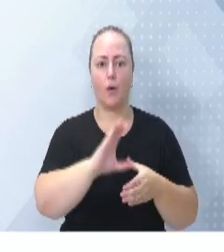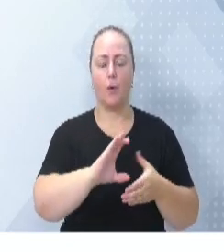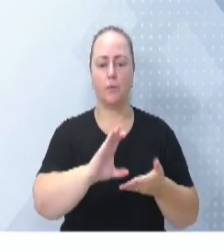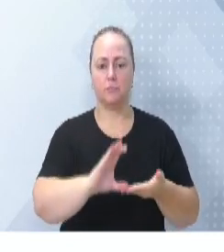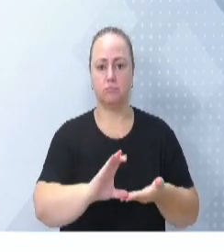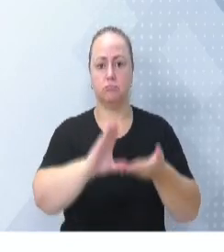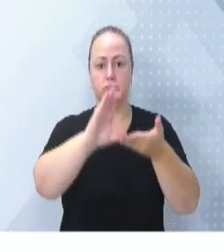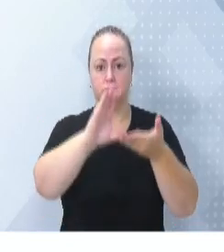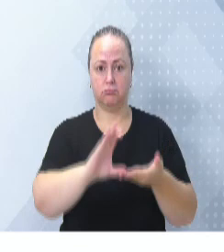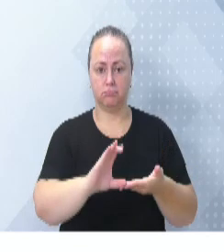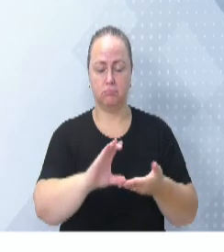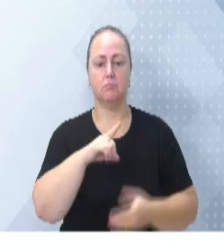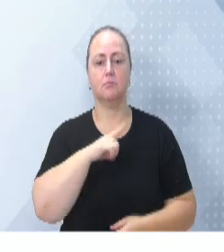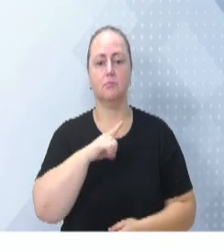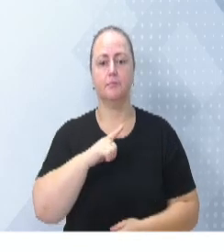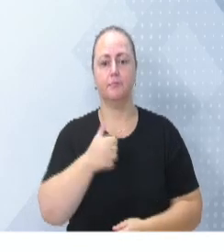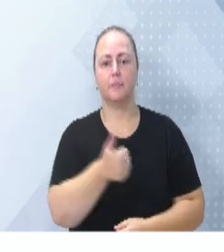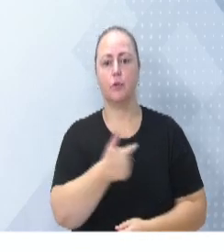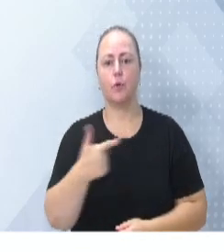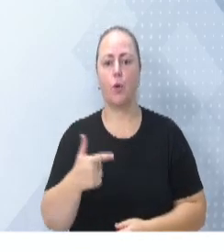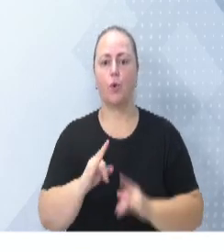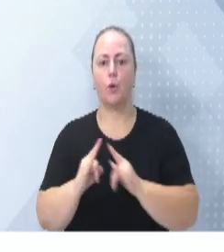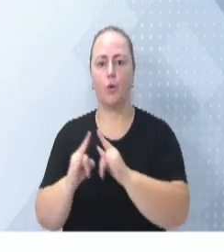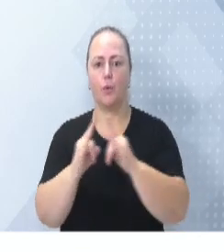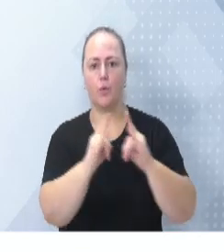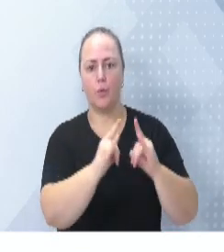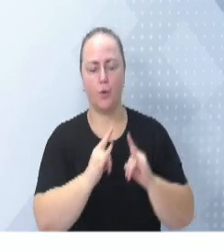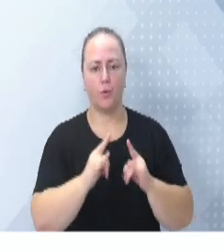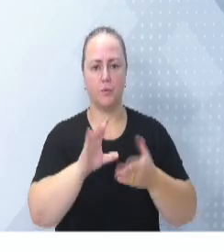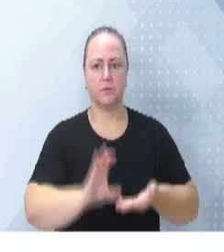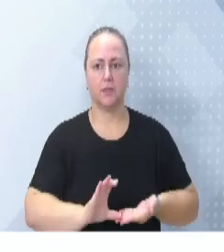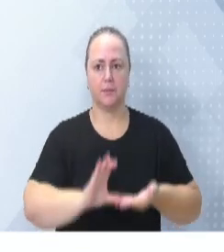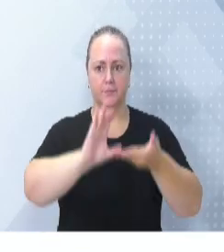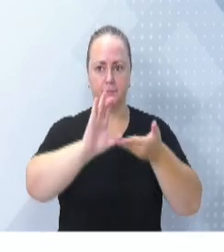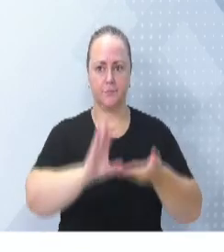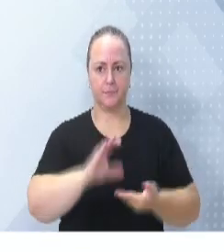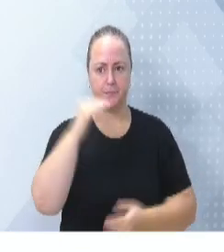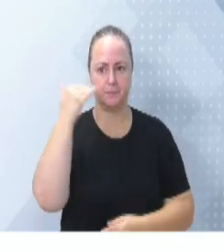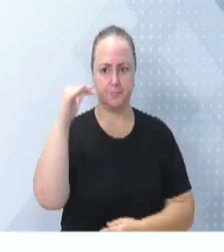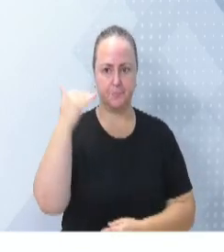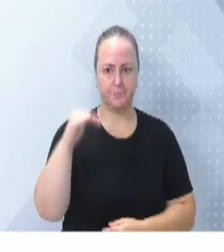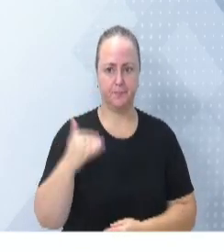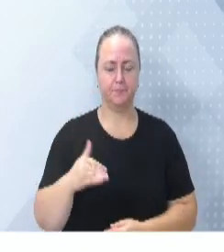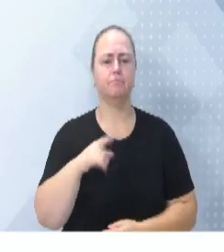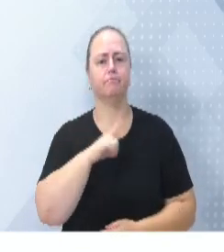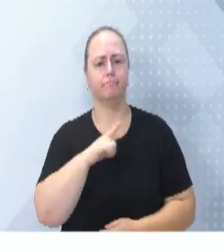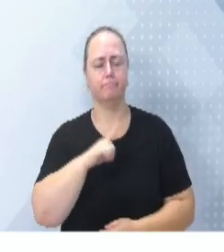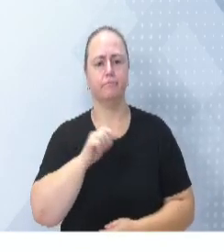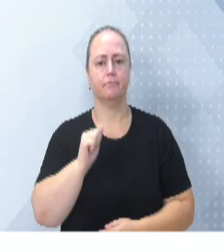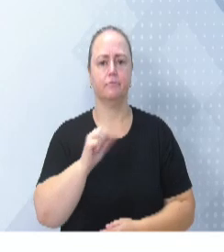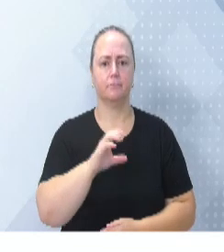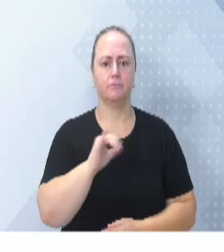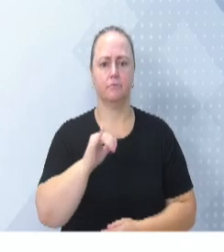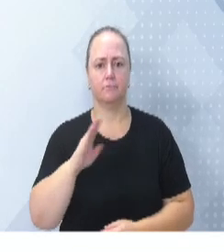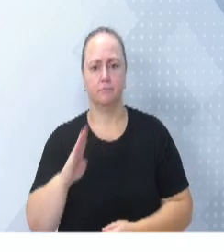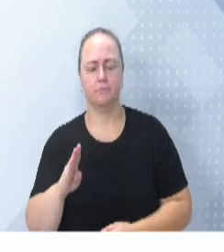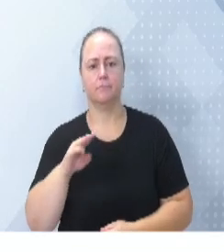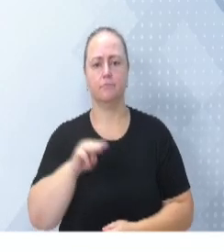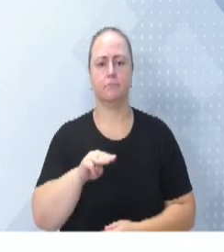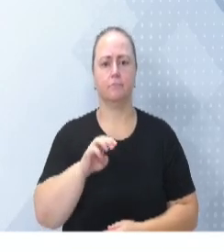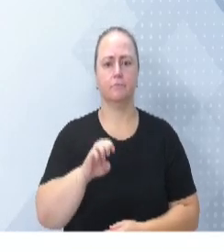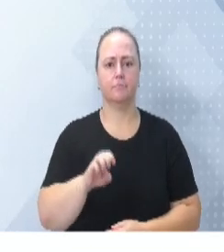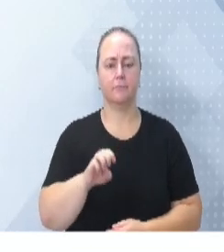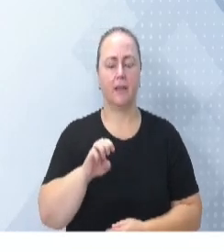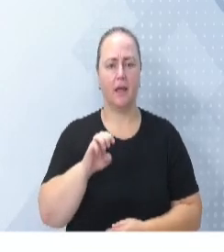12 entidades. Estão todas elas ali. Hoje nós temos a CIB, a ML, que a Associação